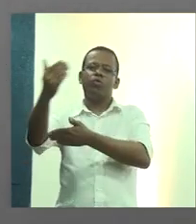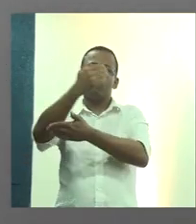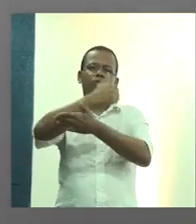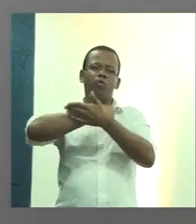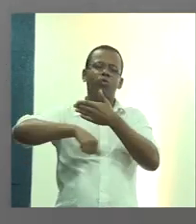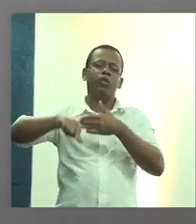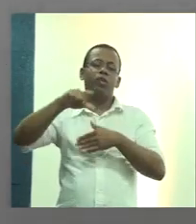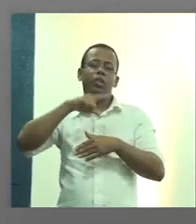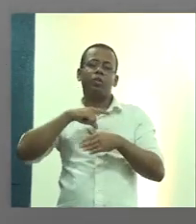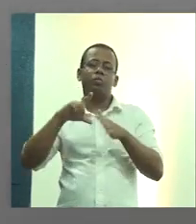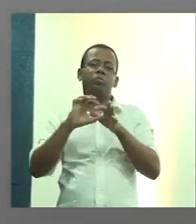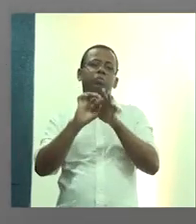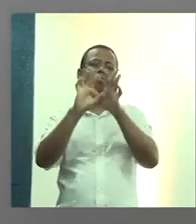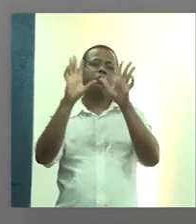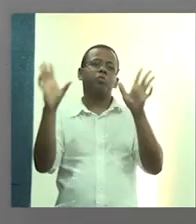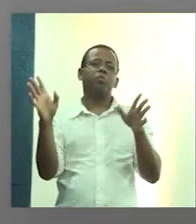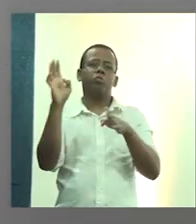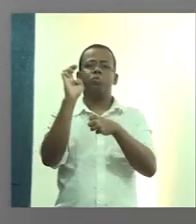disponibilizado pelo Estado